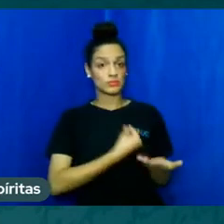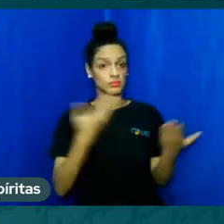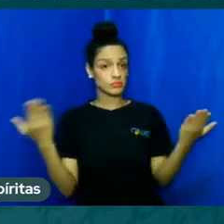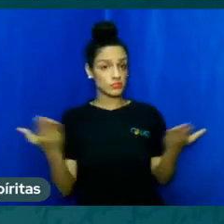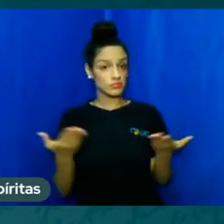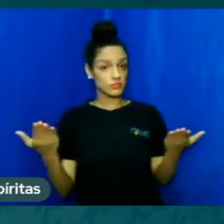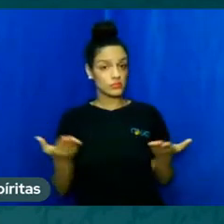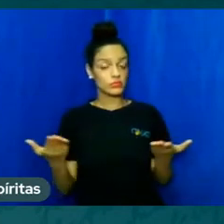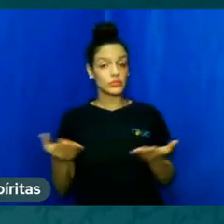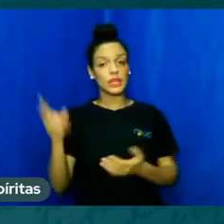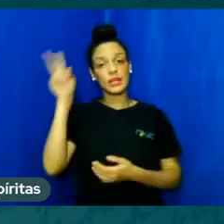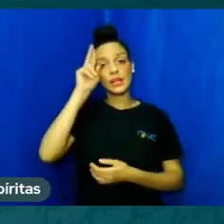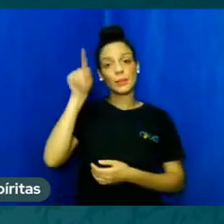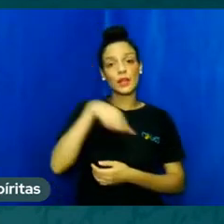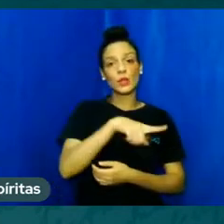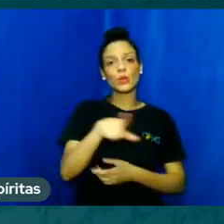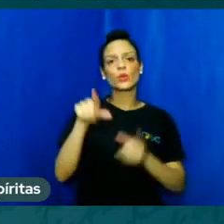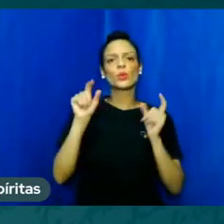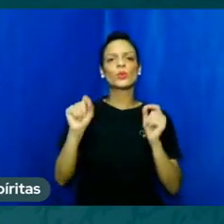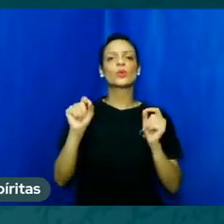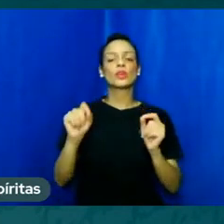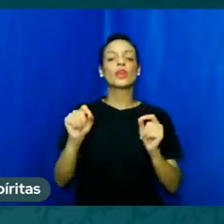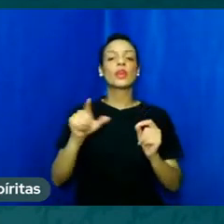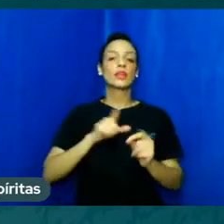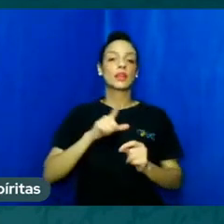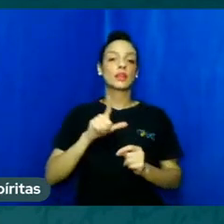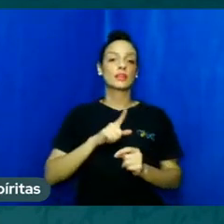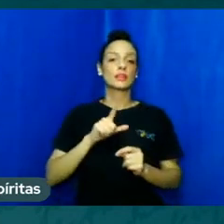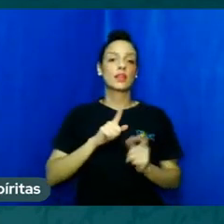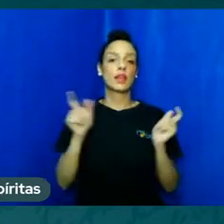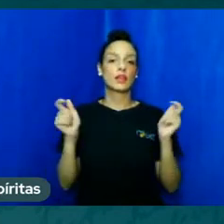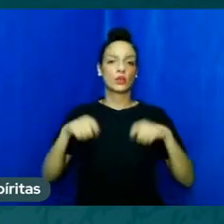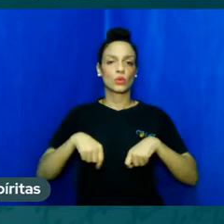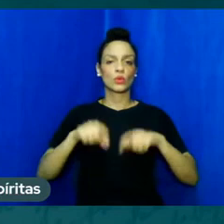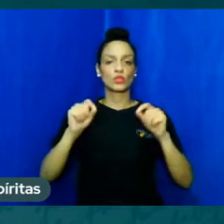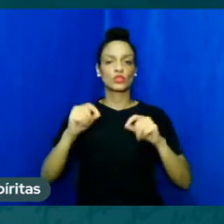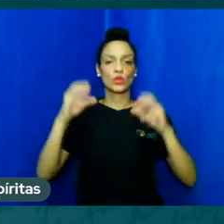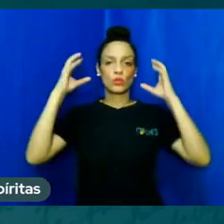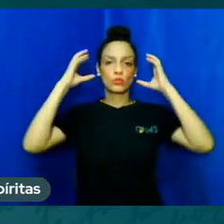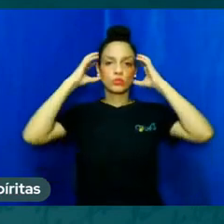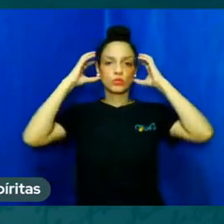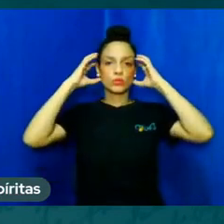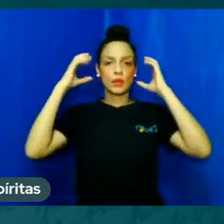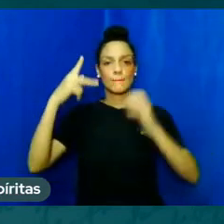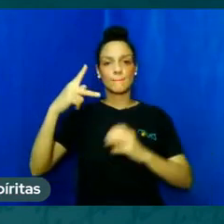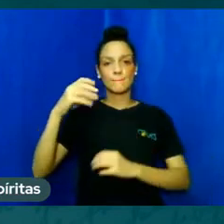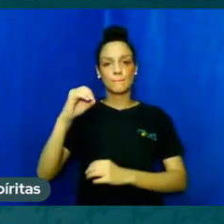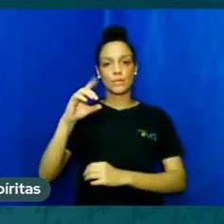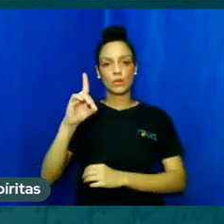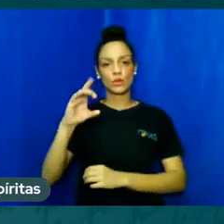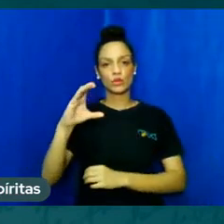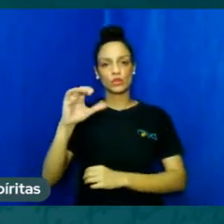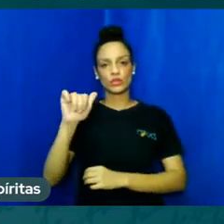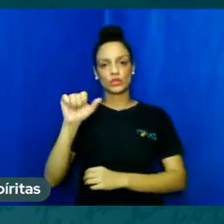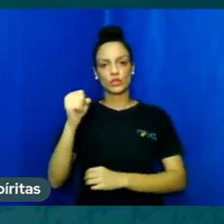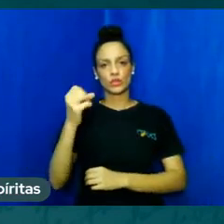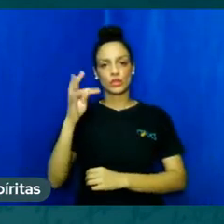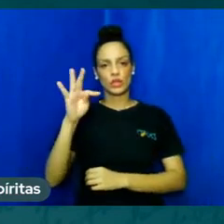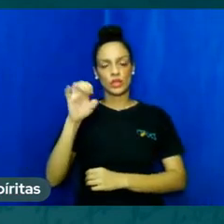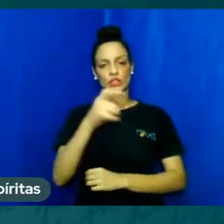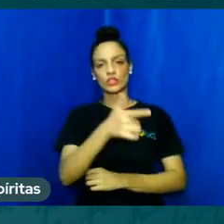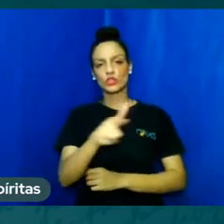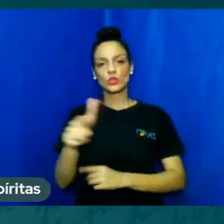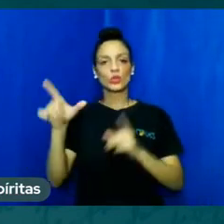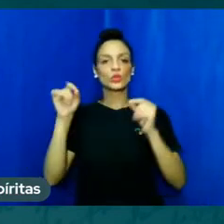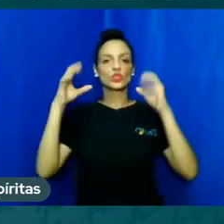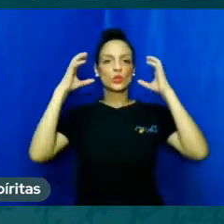lembrando que o estudo está disponível também em podcast no canal Feb Podcast no Spotify e nas demais plataformas de